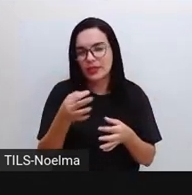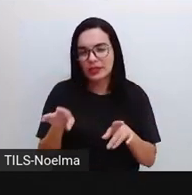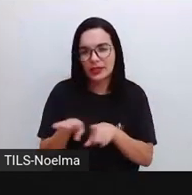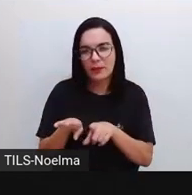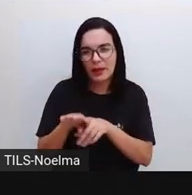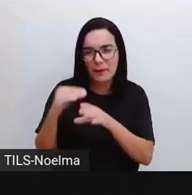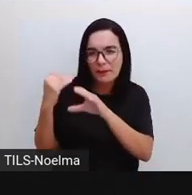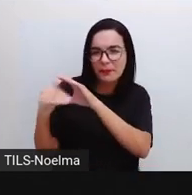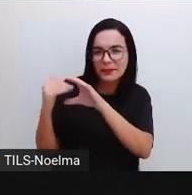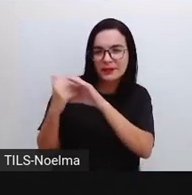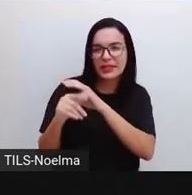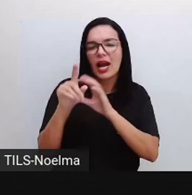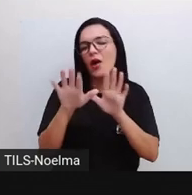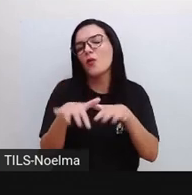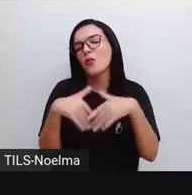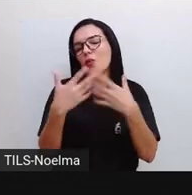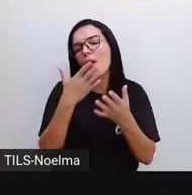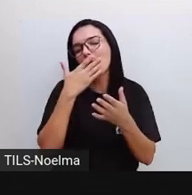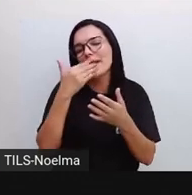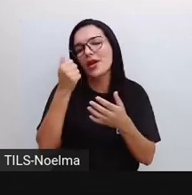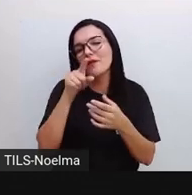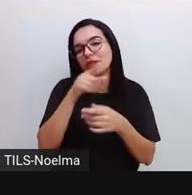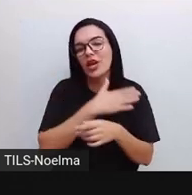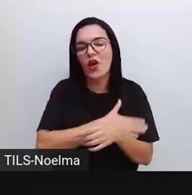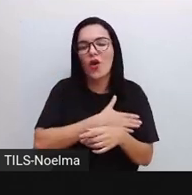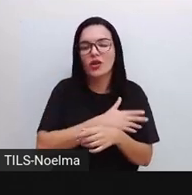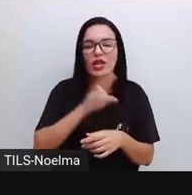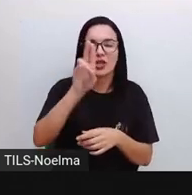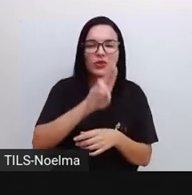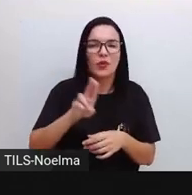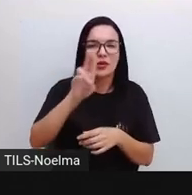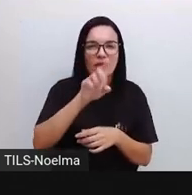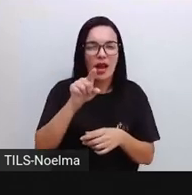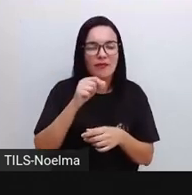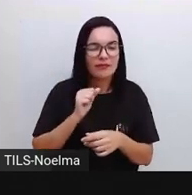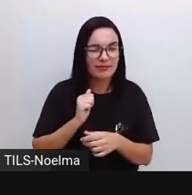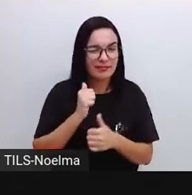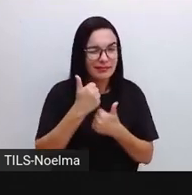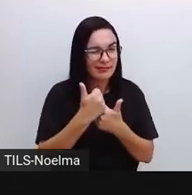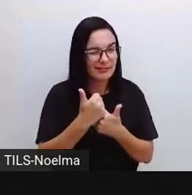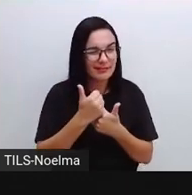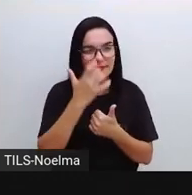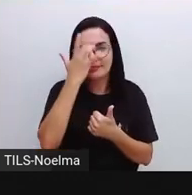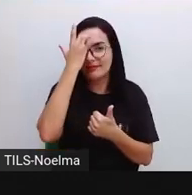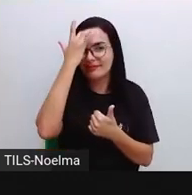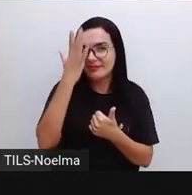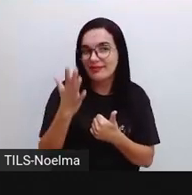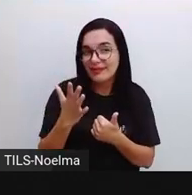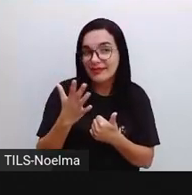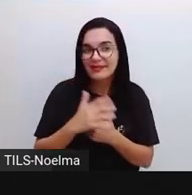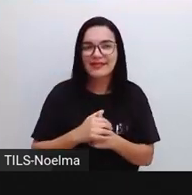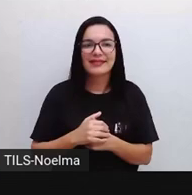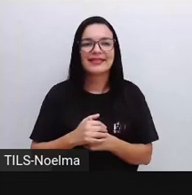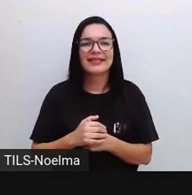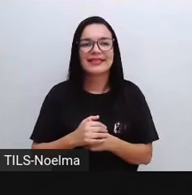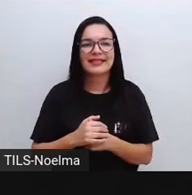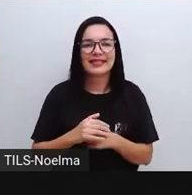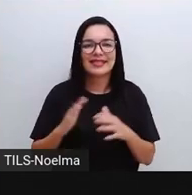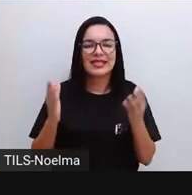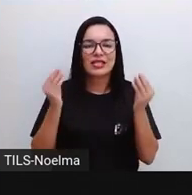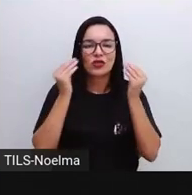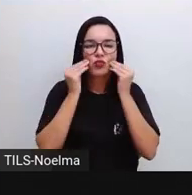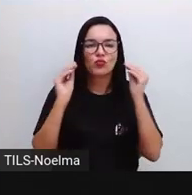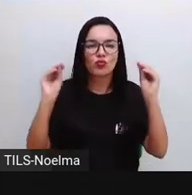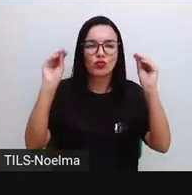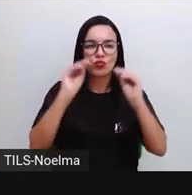qual é a estratégia que você mais gosta de usar aí, qual é que você acha mais fácil, tá certo? Então, um